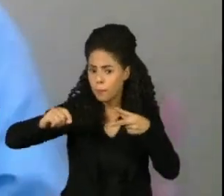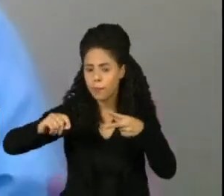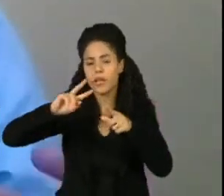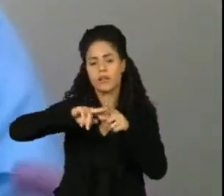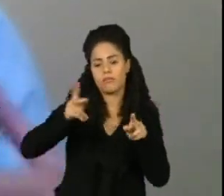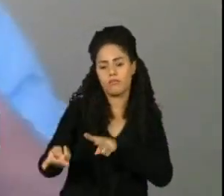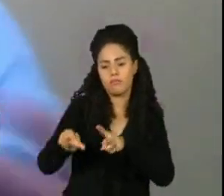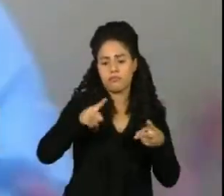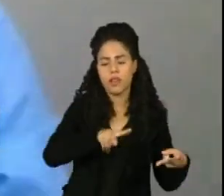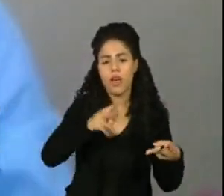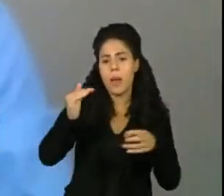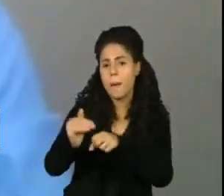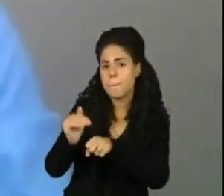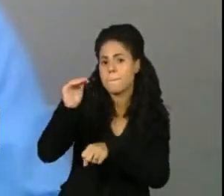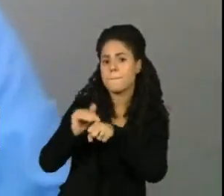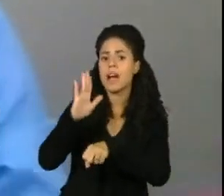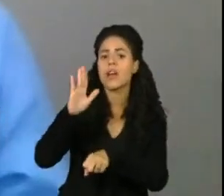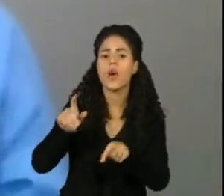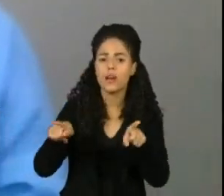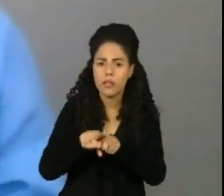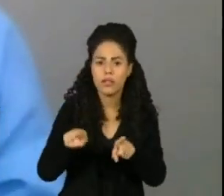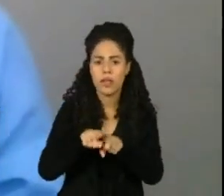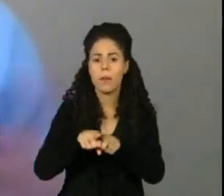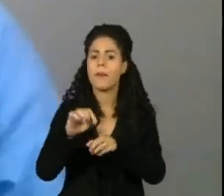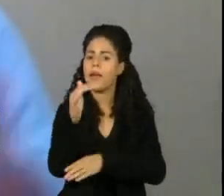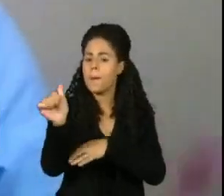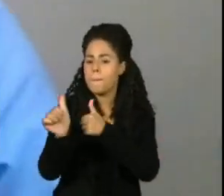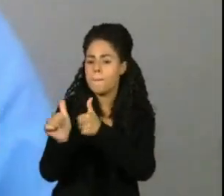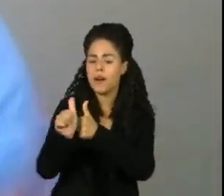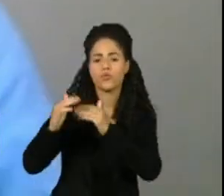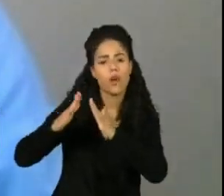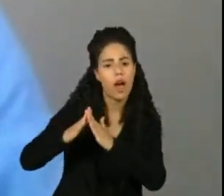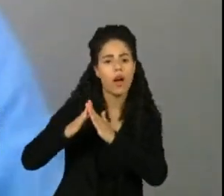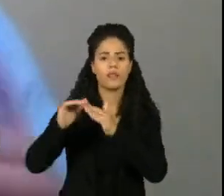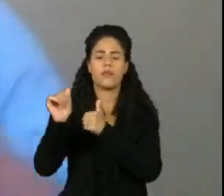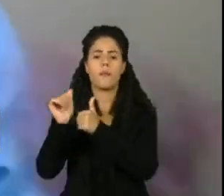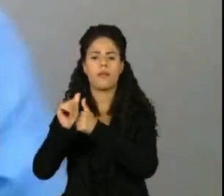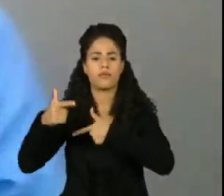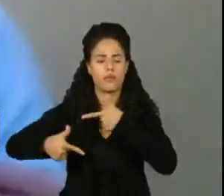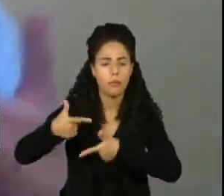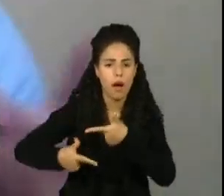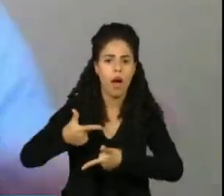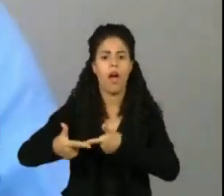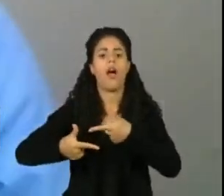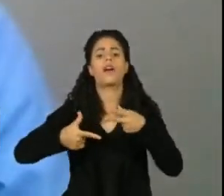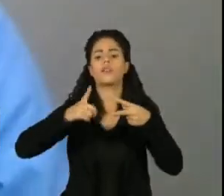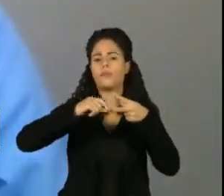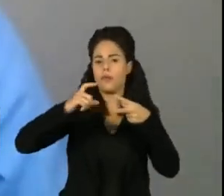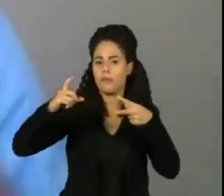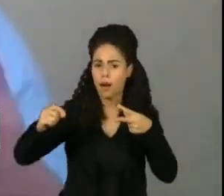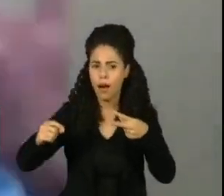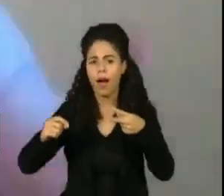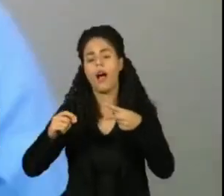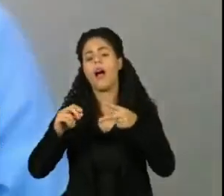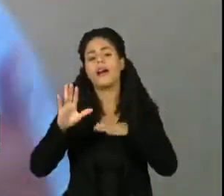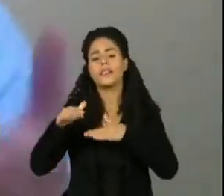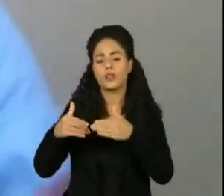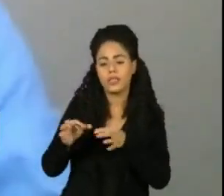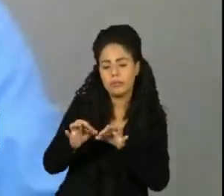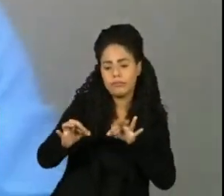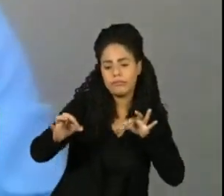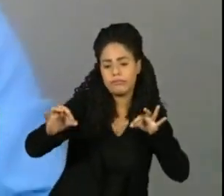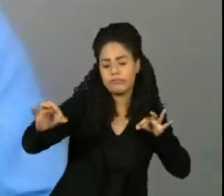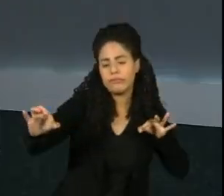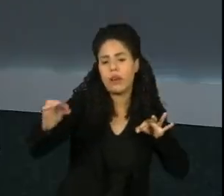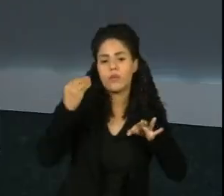uma área de geolocalização, que é, por exemplo, perto da sua casa ou perto do seu trabalho. Se você está em uma área diferente dessa, automaticamente isso não funciona. Então, são tendências